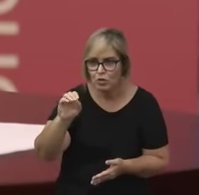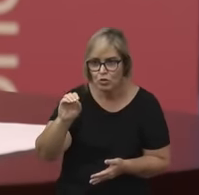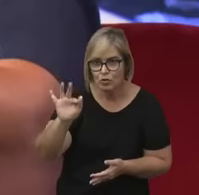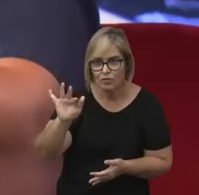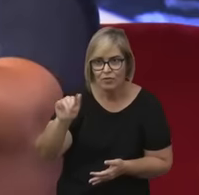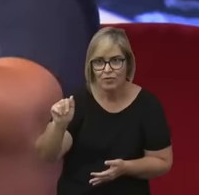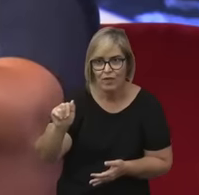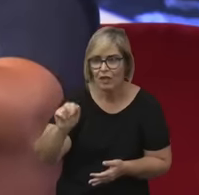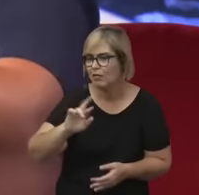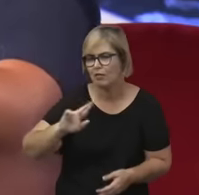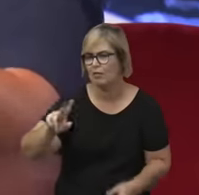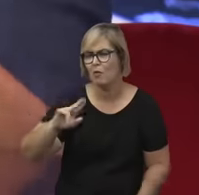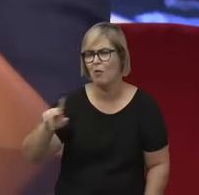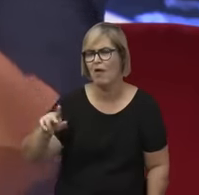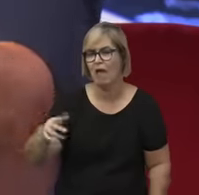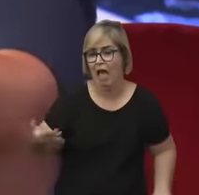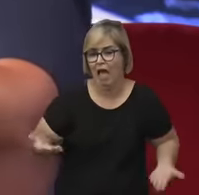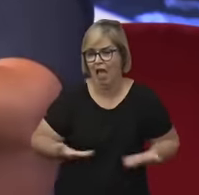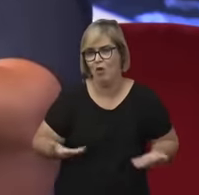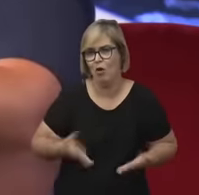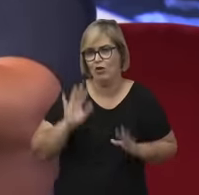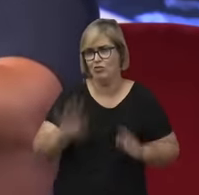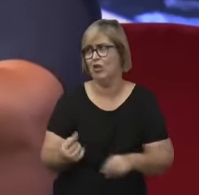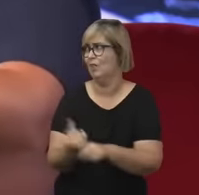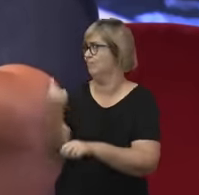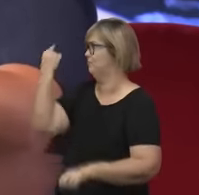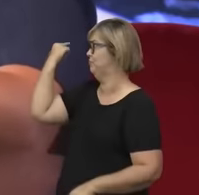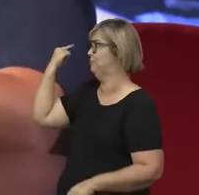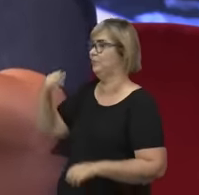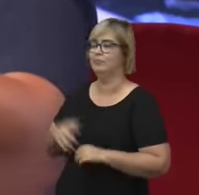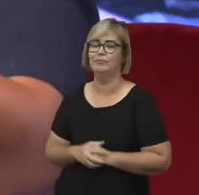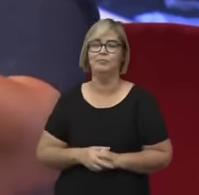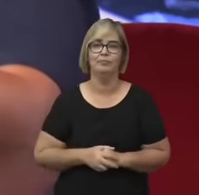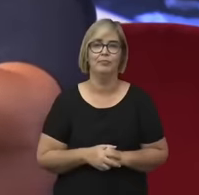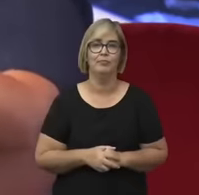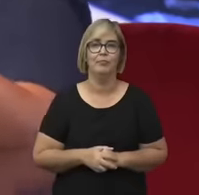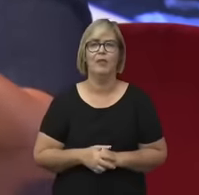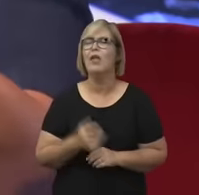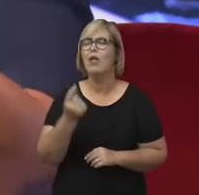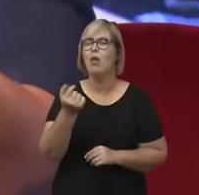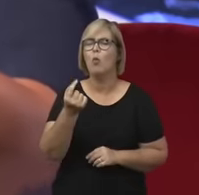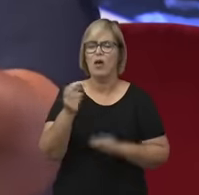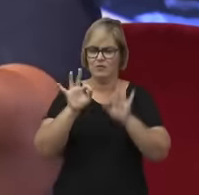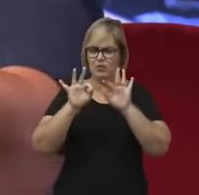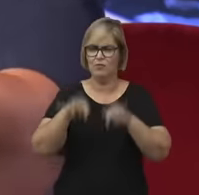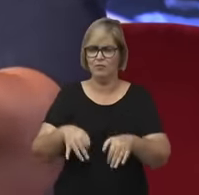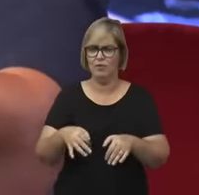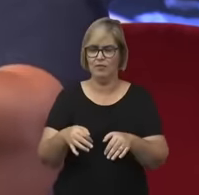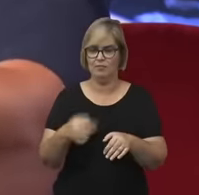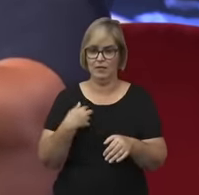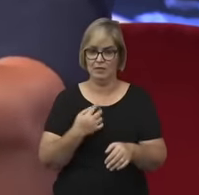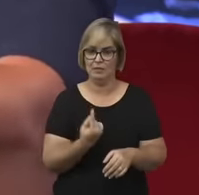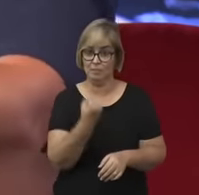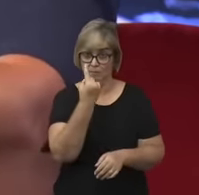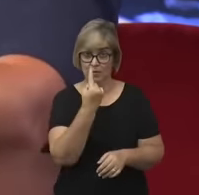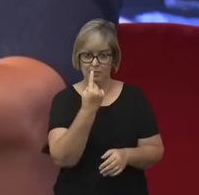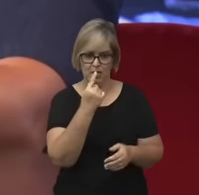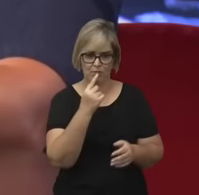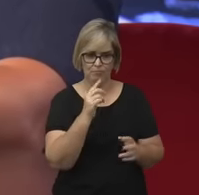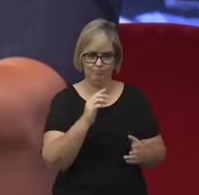recente. E aí, assim, terminando aqui esse primeiro ponto, esse primeiro passo na fala de hoje,